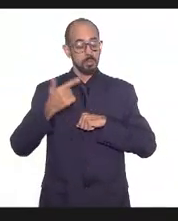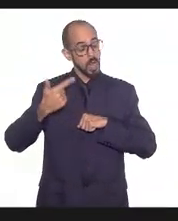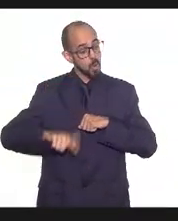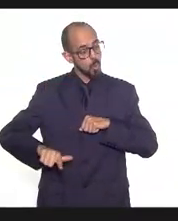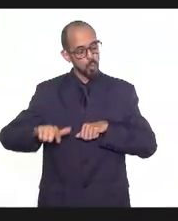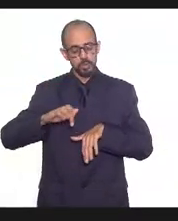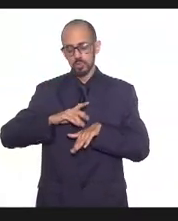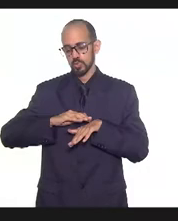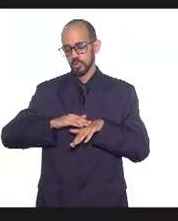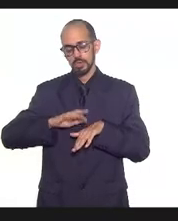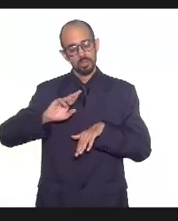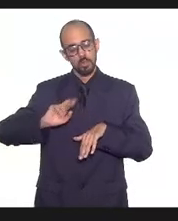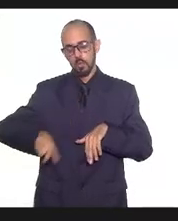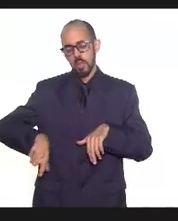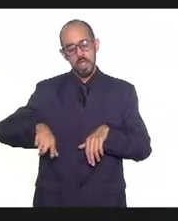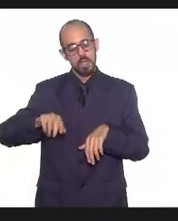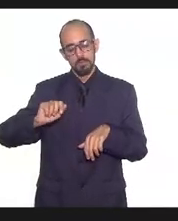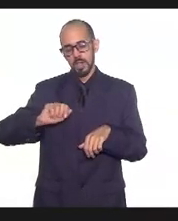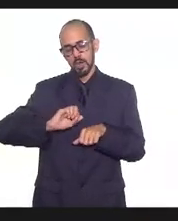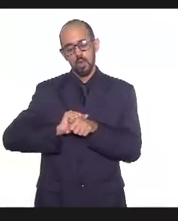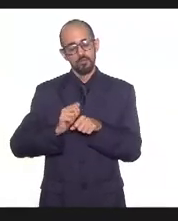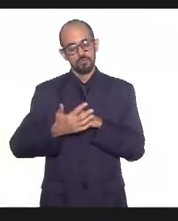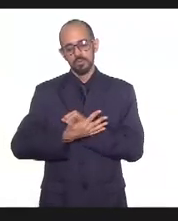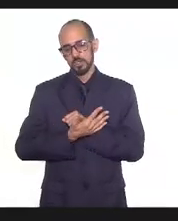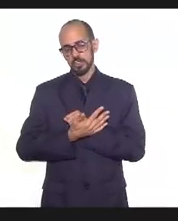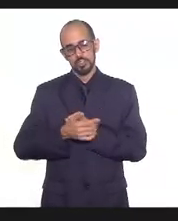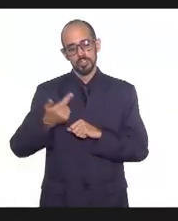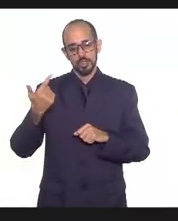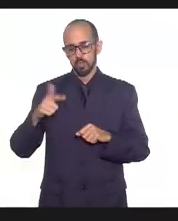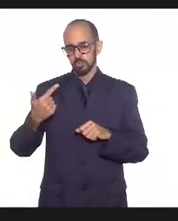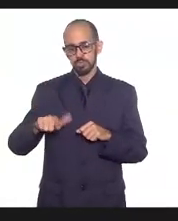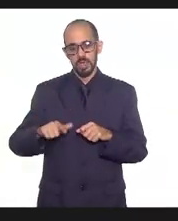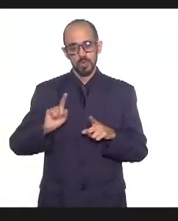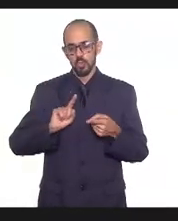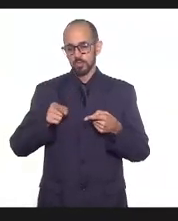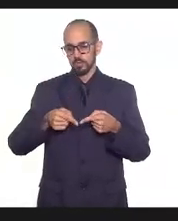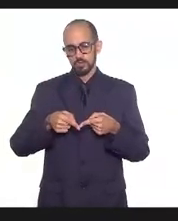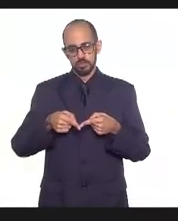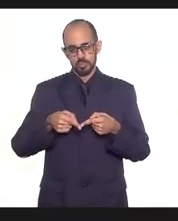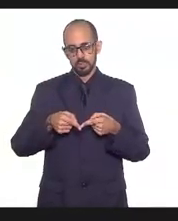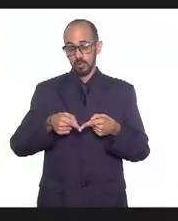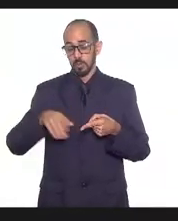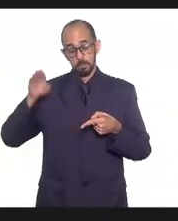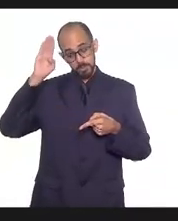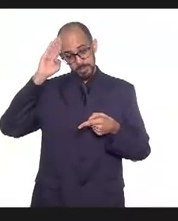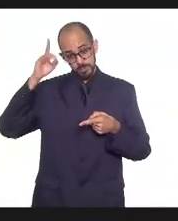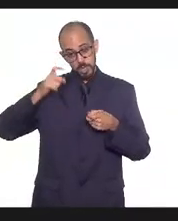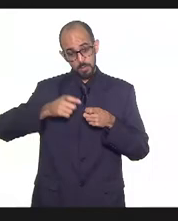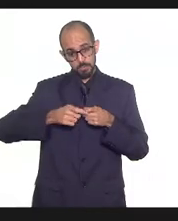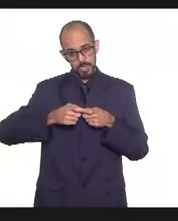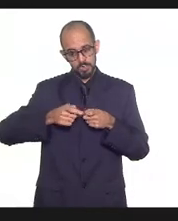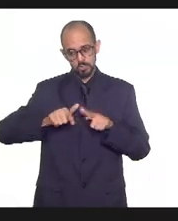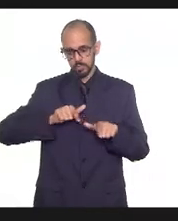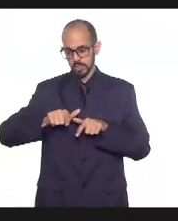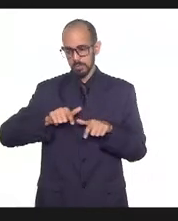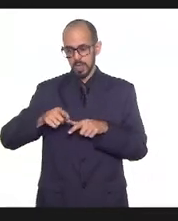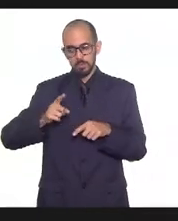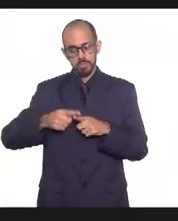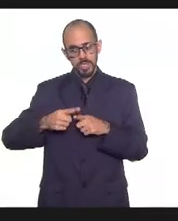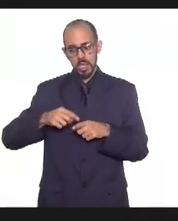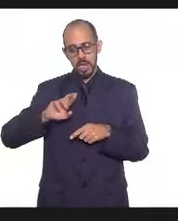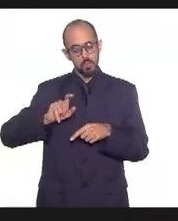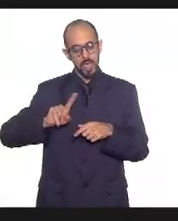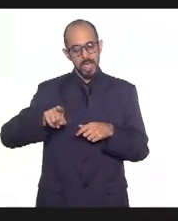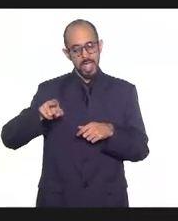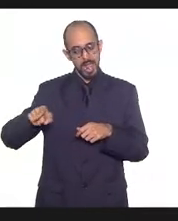outras doenças, mas não para a COVID. Então, não tem sentido e muito menos uma médica do trabalho sair prescrevendo, porque não é ela que vai acompanhar esse paciente, esse